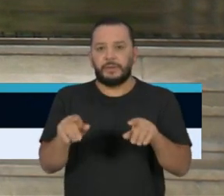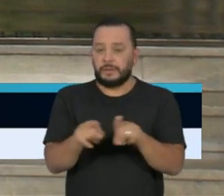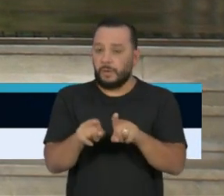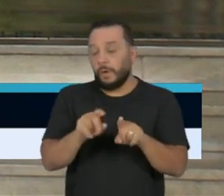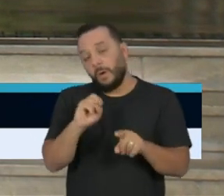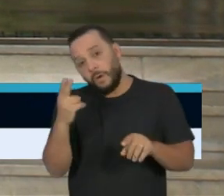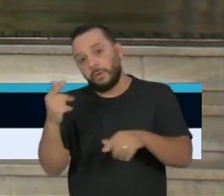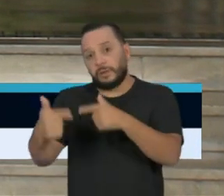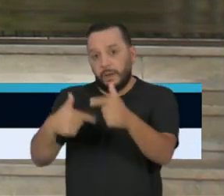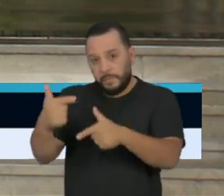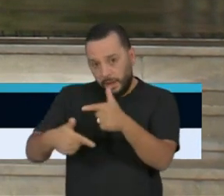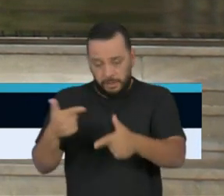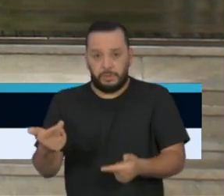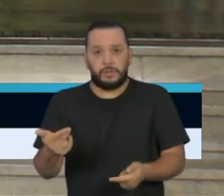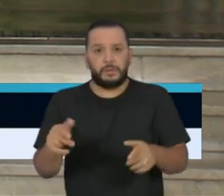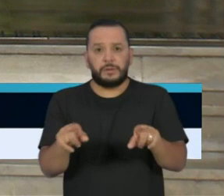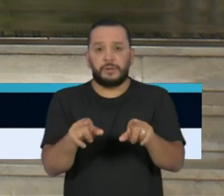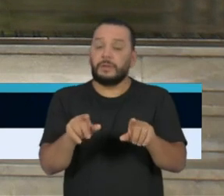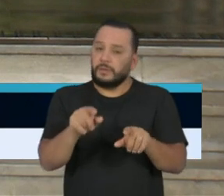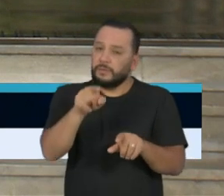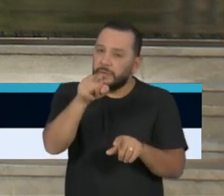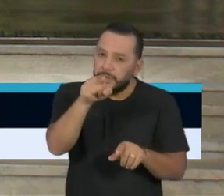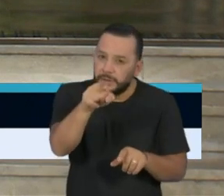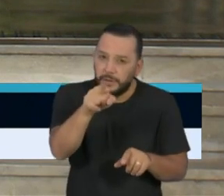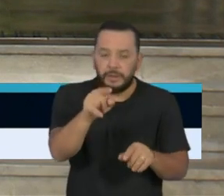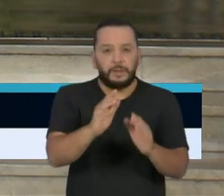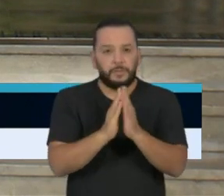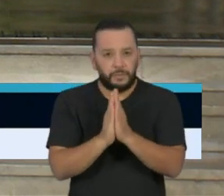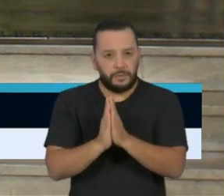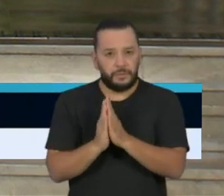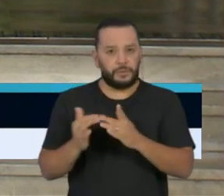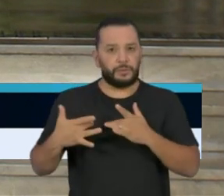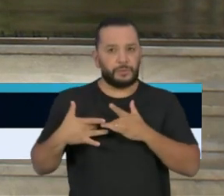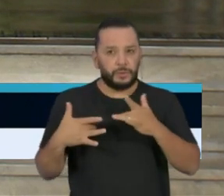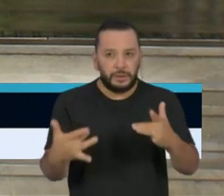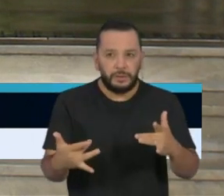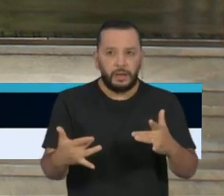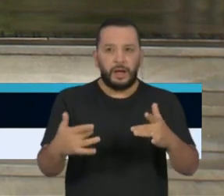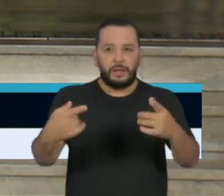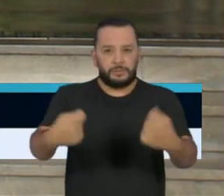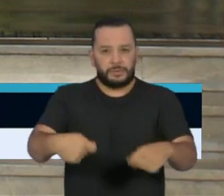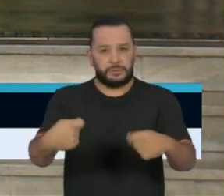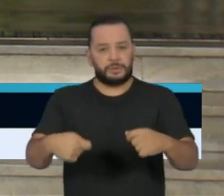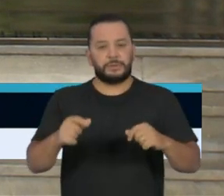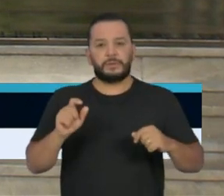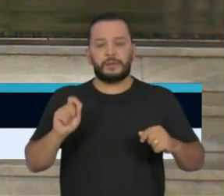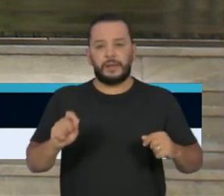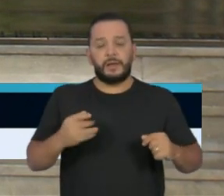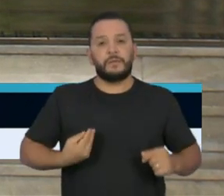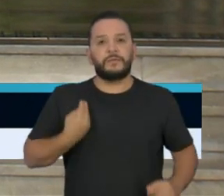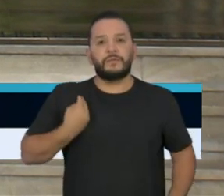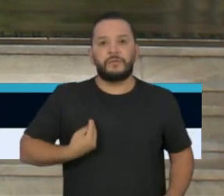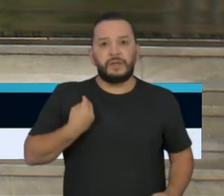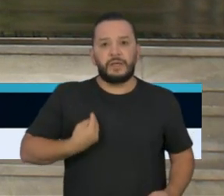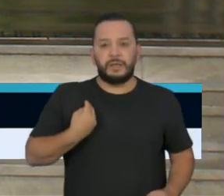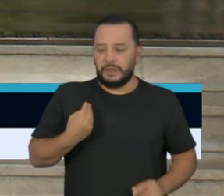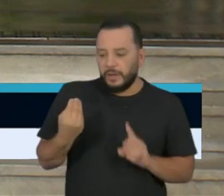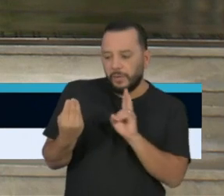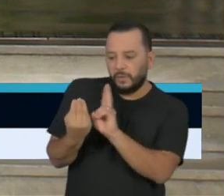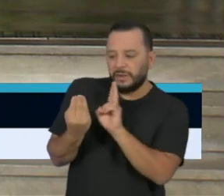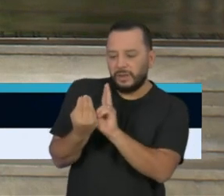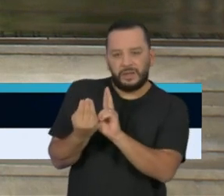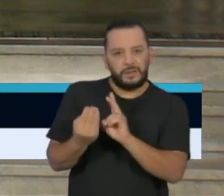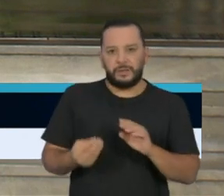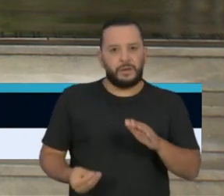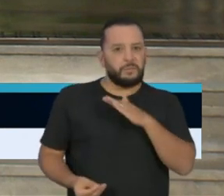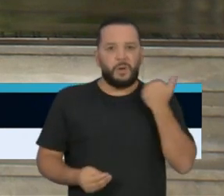trabalho. Pedir que você continue sendo solidário, continue cultivando a vida e não cultivando a morte.